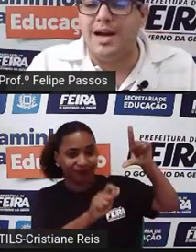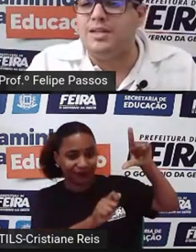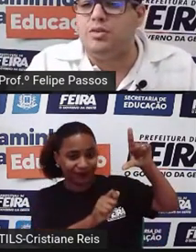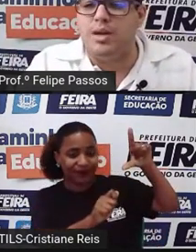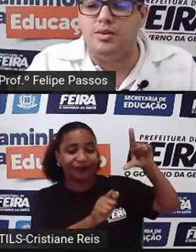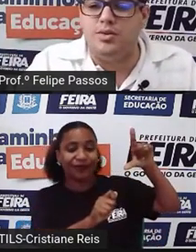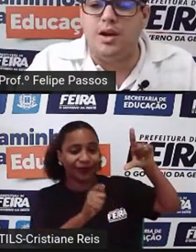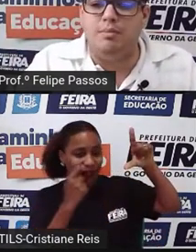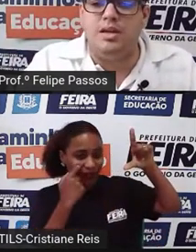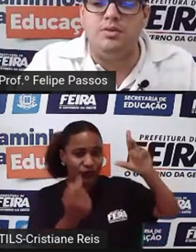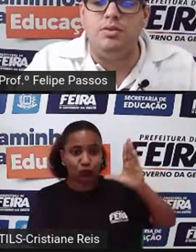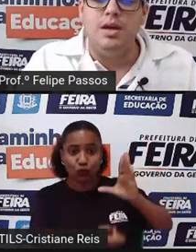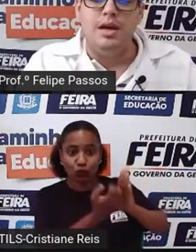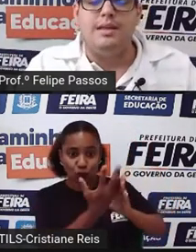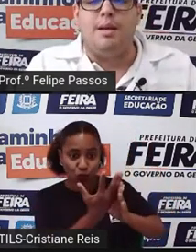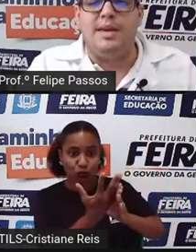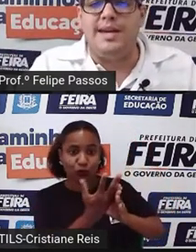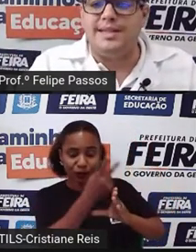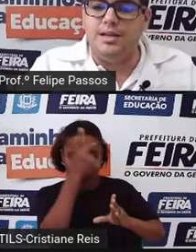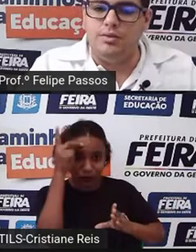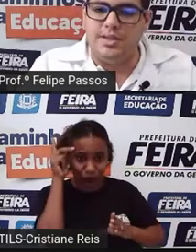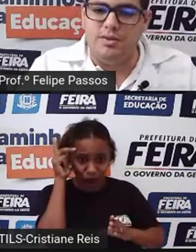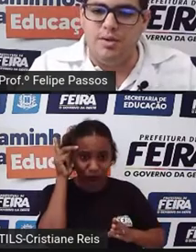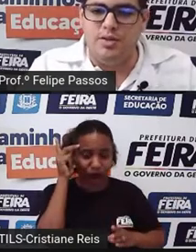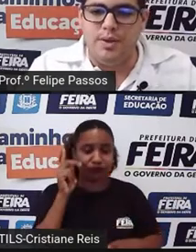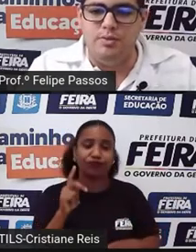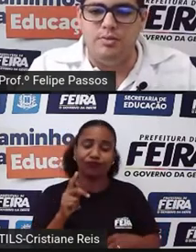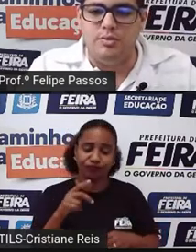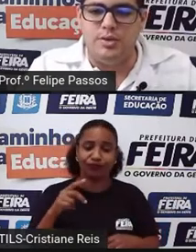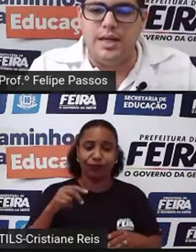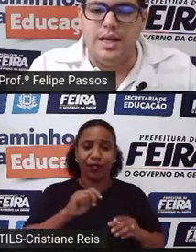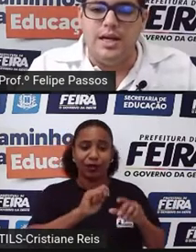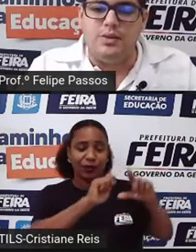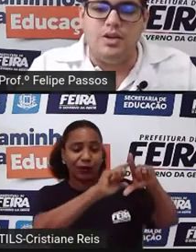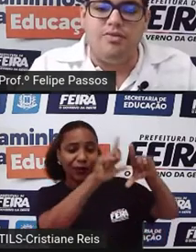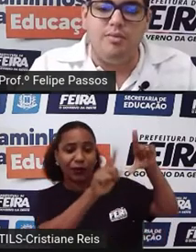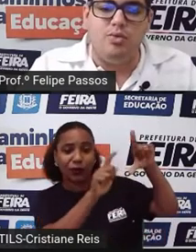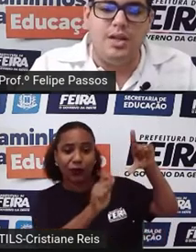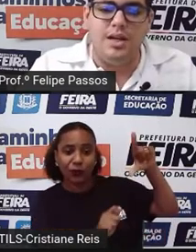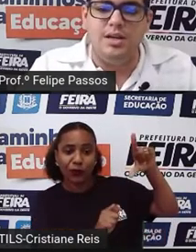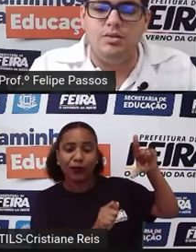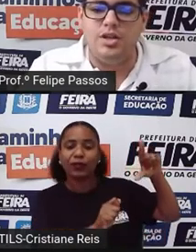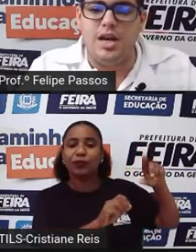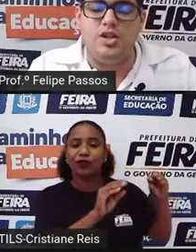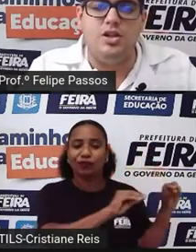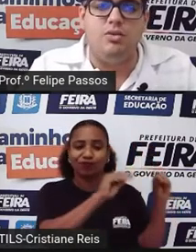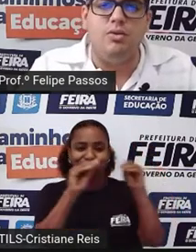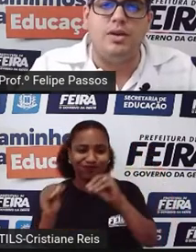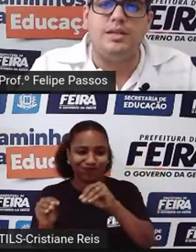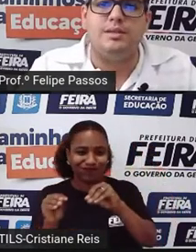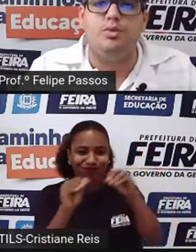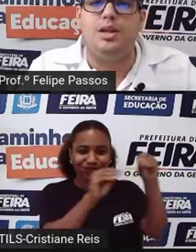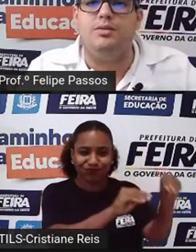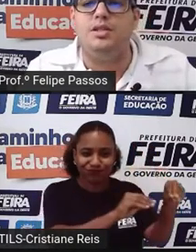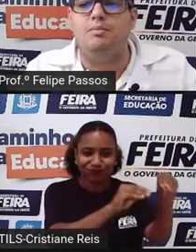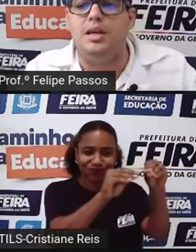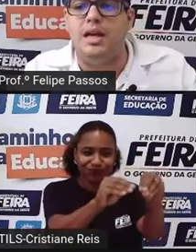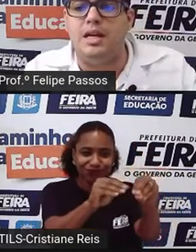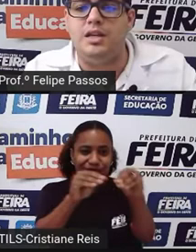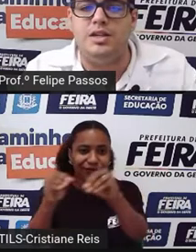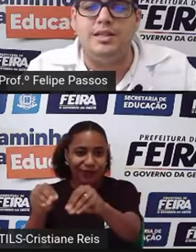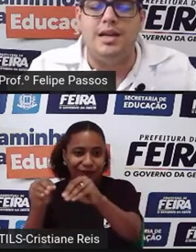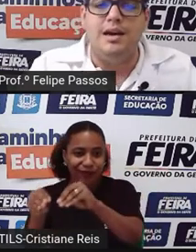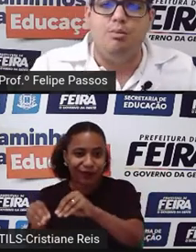mostram mais ou menos o caminho da migração do ser humano pelo mundo, né? Então, a gente foi mudando de regiões, mudando de